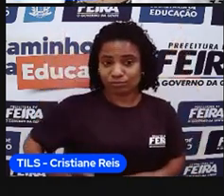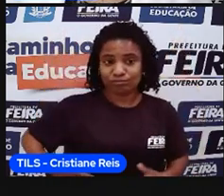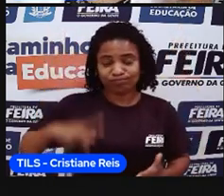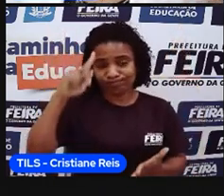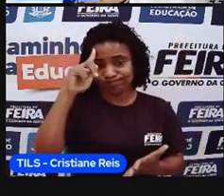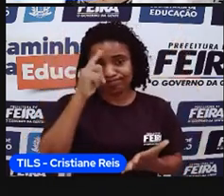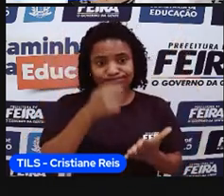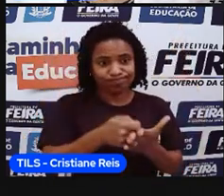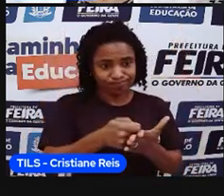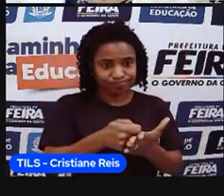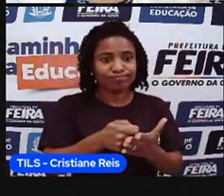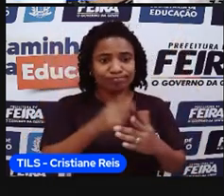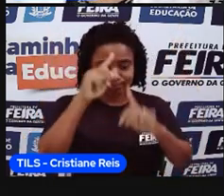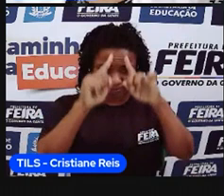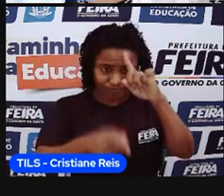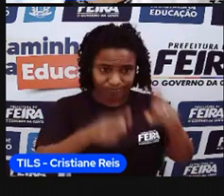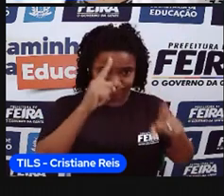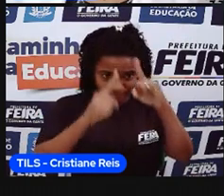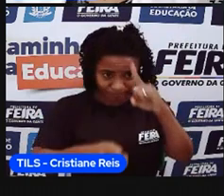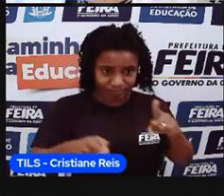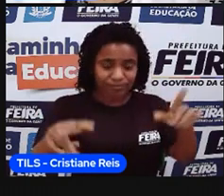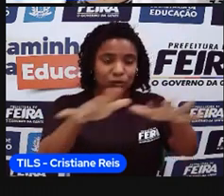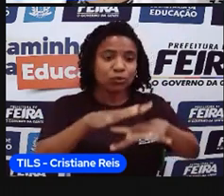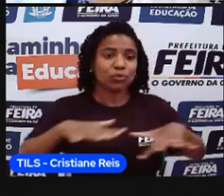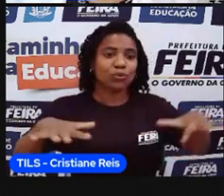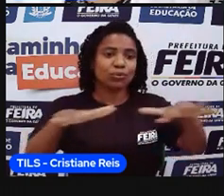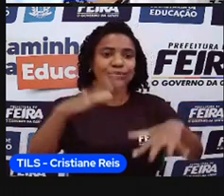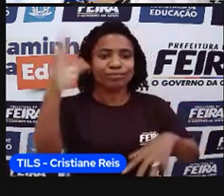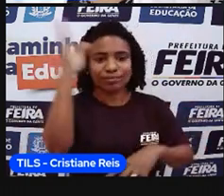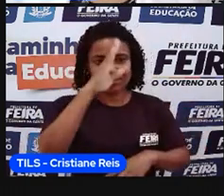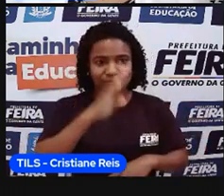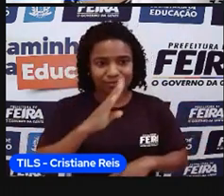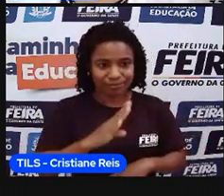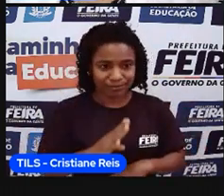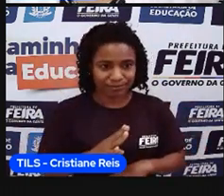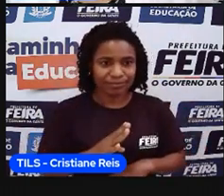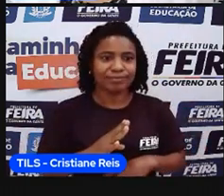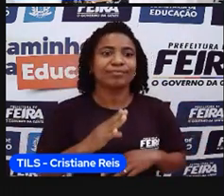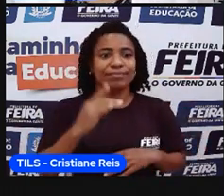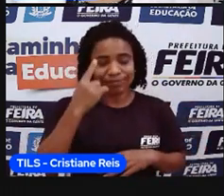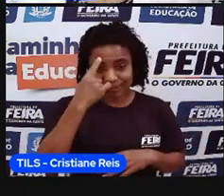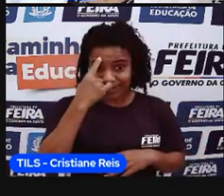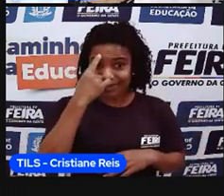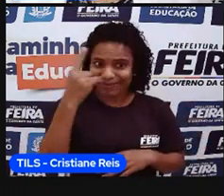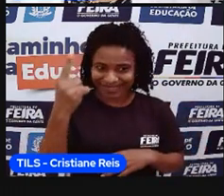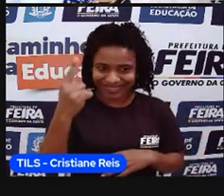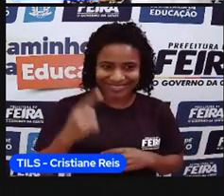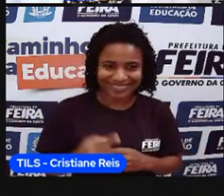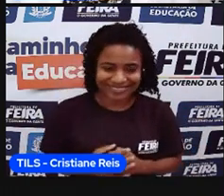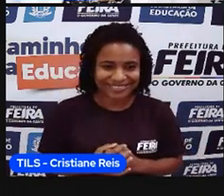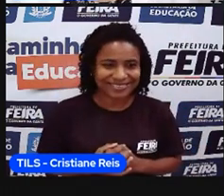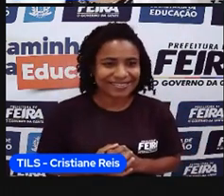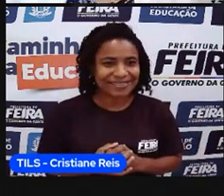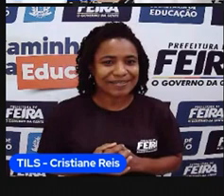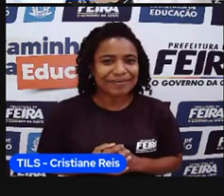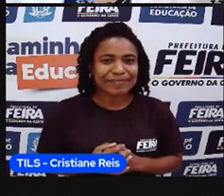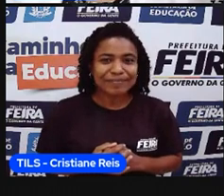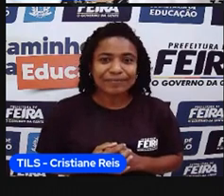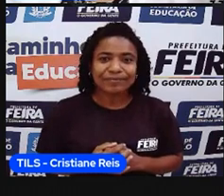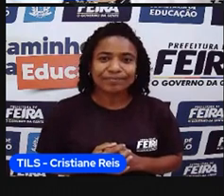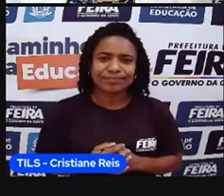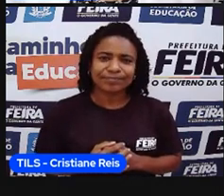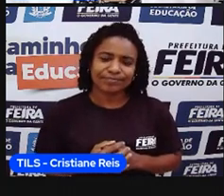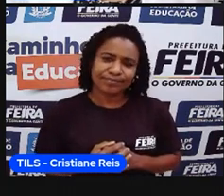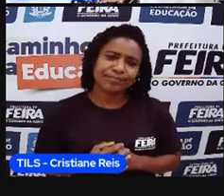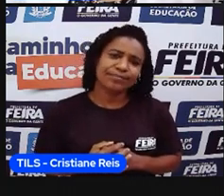mandar nesse espaço que a gente está aí. Então, só para relembrar isso, né, caso vocês tenham esquecido, né? Então, vamos